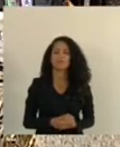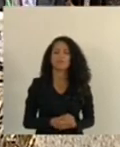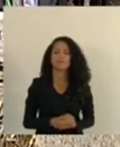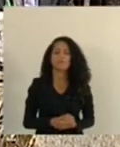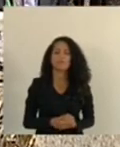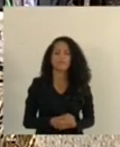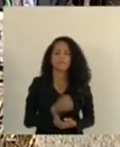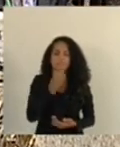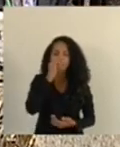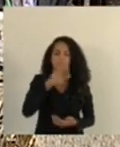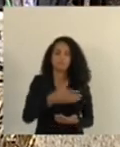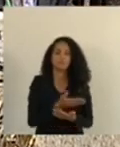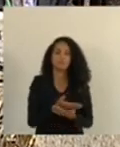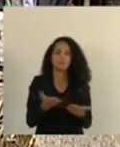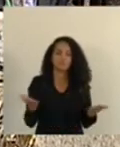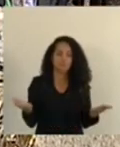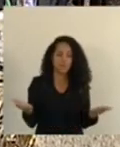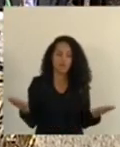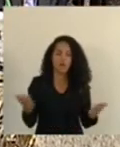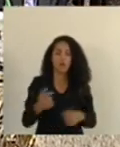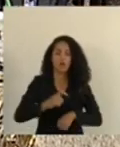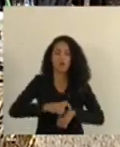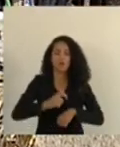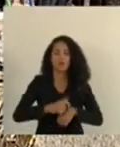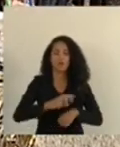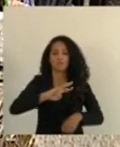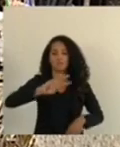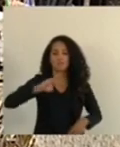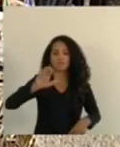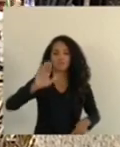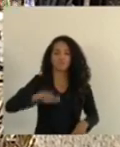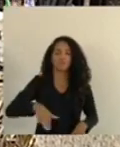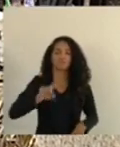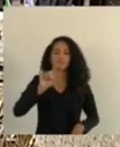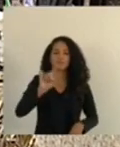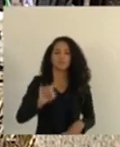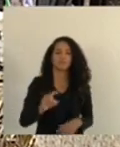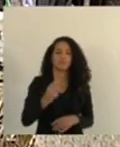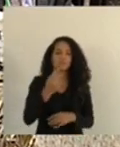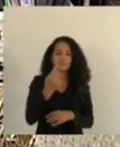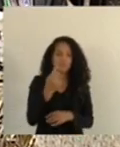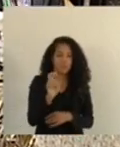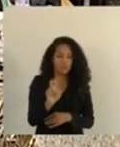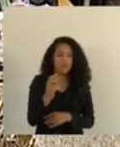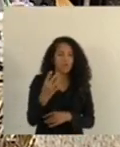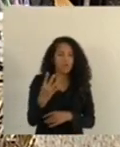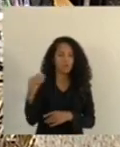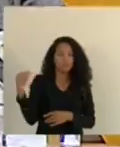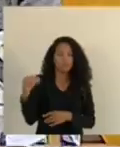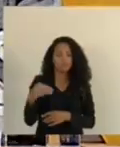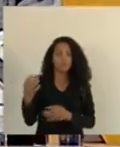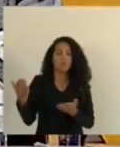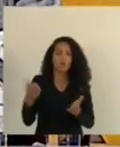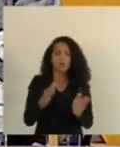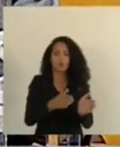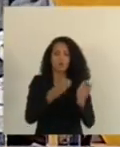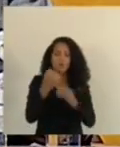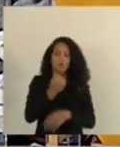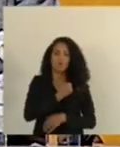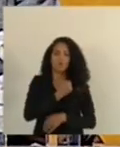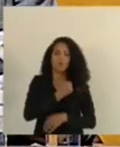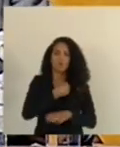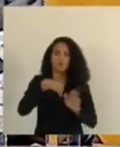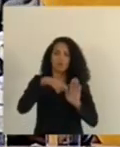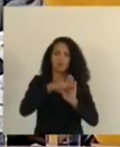Boa tarde a todos agora 15 horas e 54 minutos passamos para o item de número 2